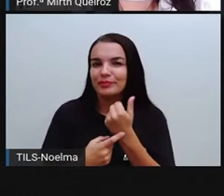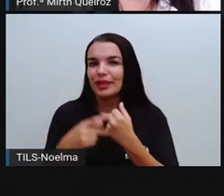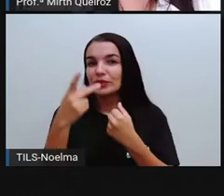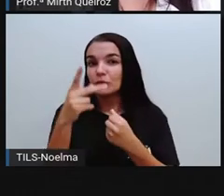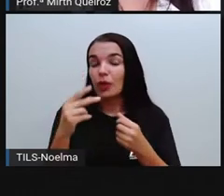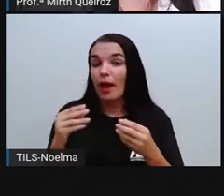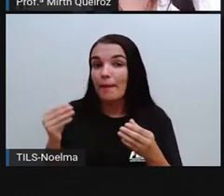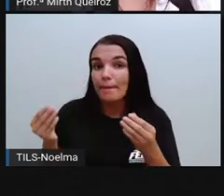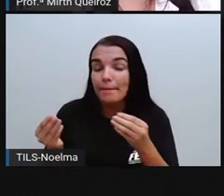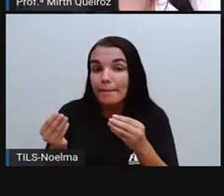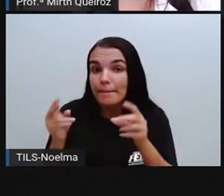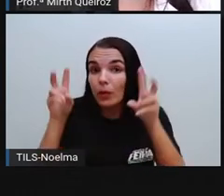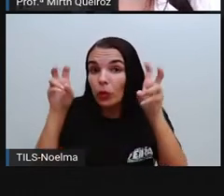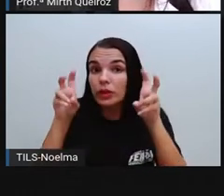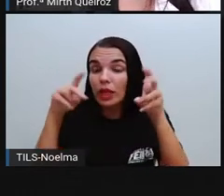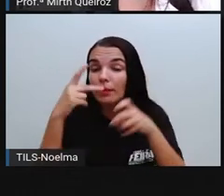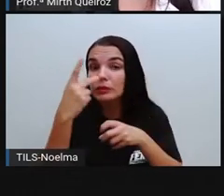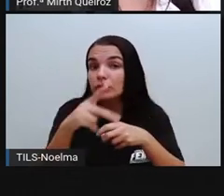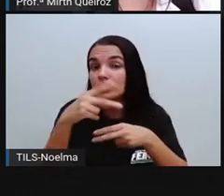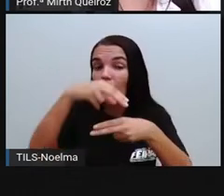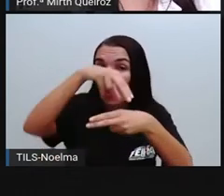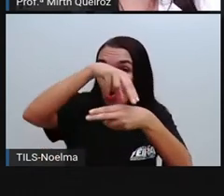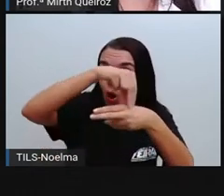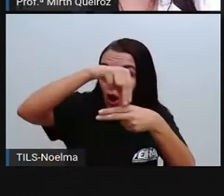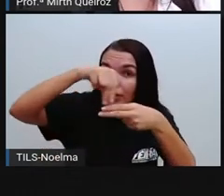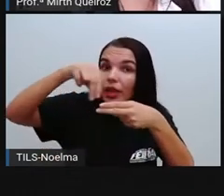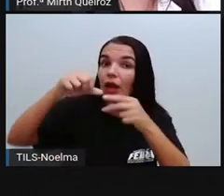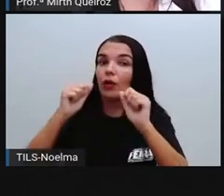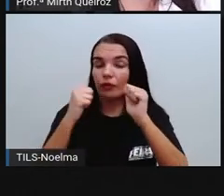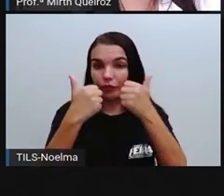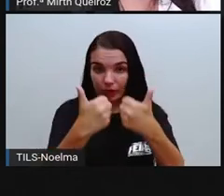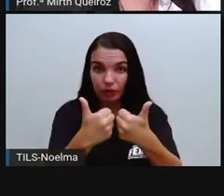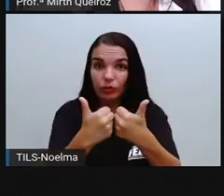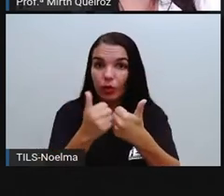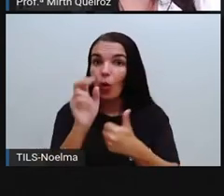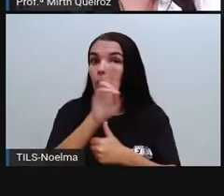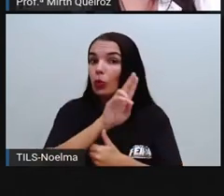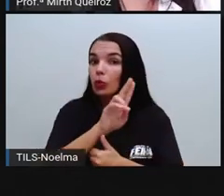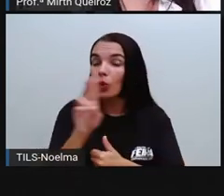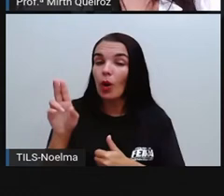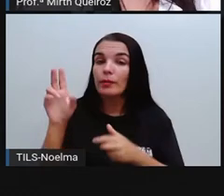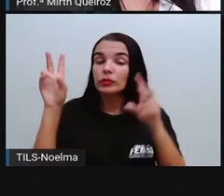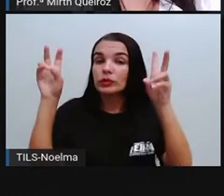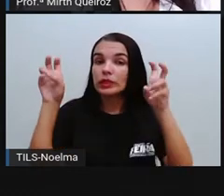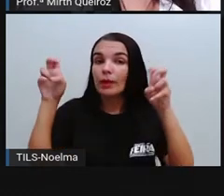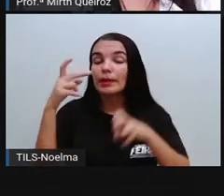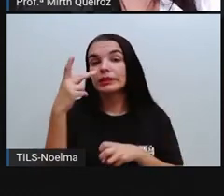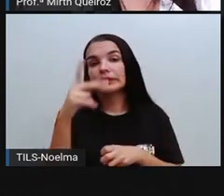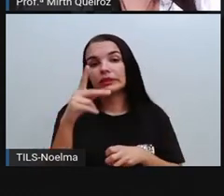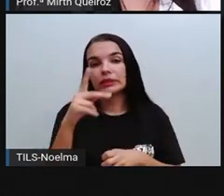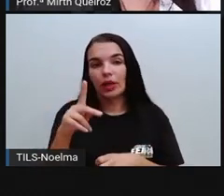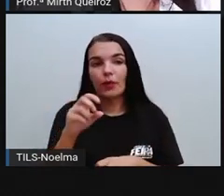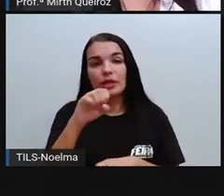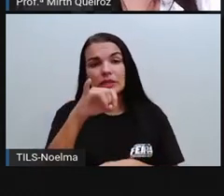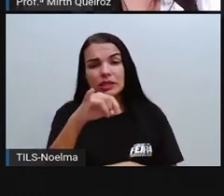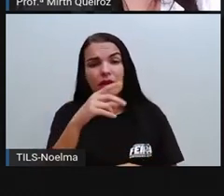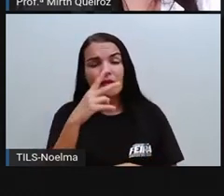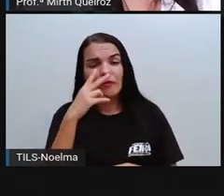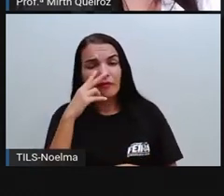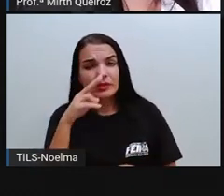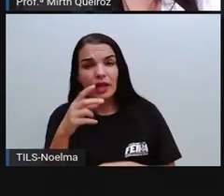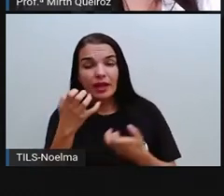cordel que vocês produziram aí na outra aula, certo? Depois que vocês fizerem essa xilogravura,